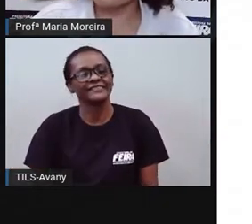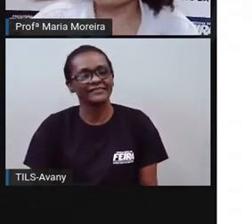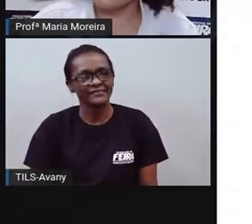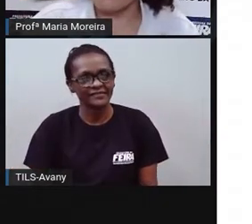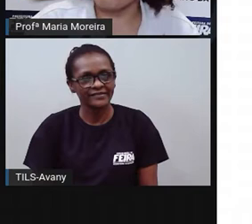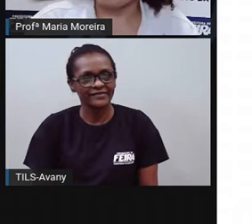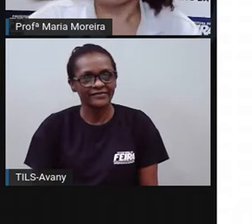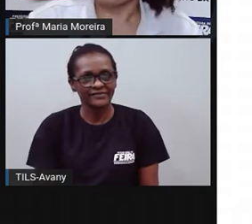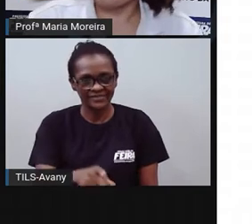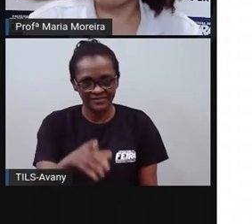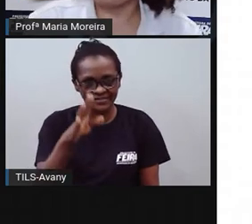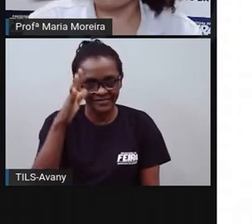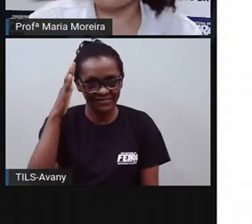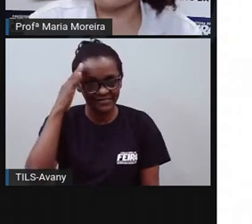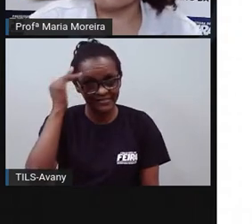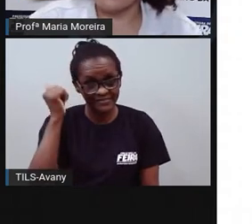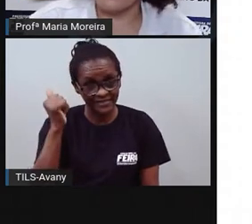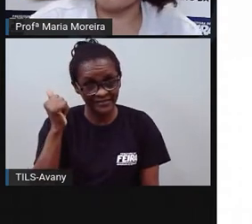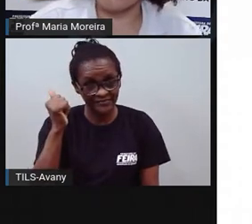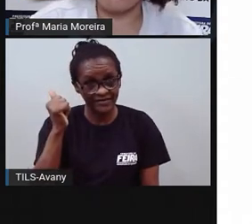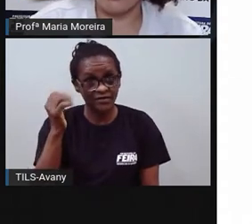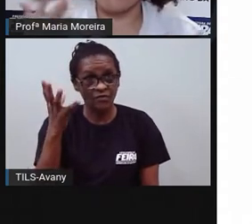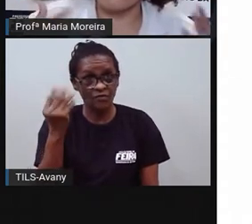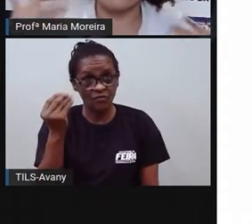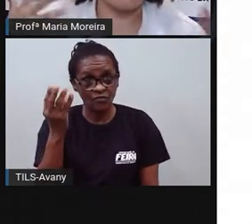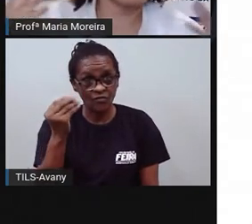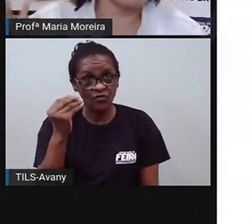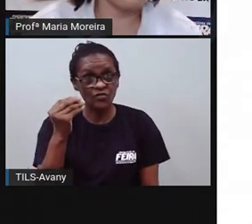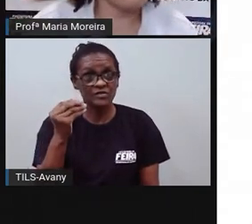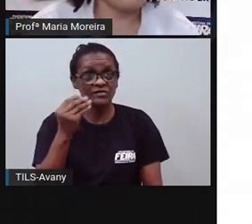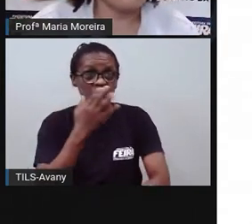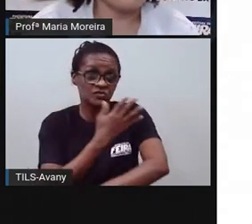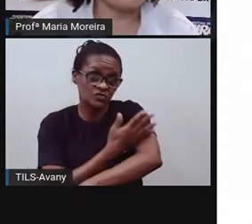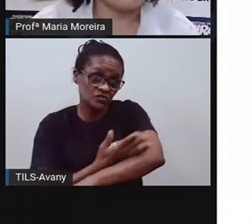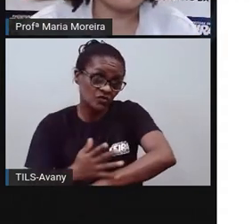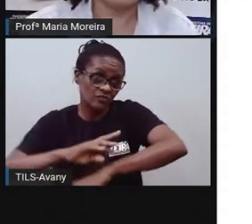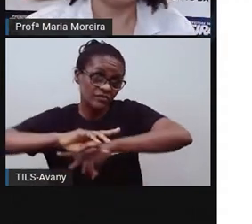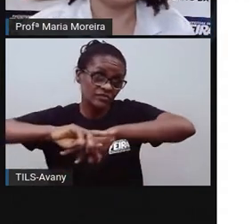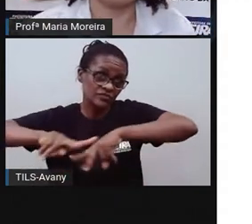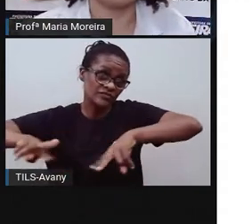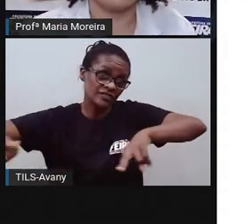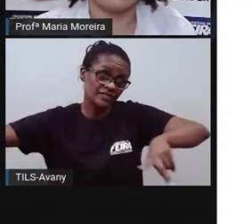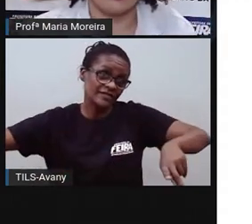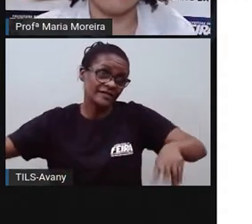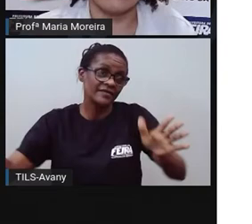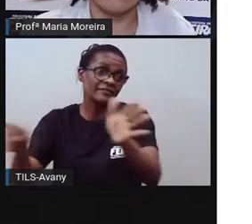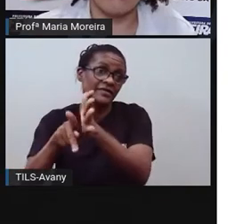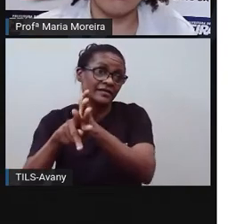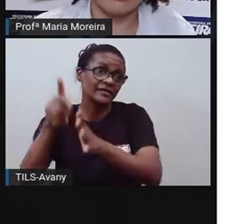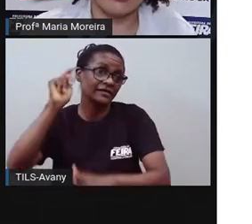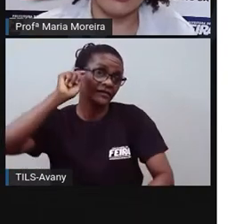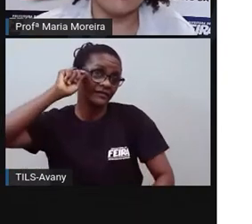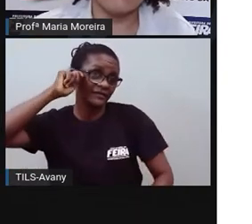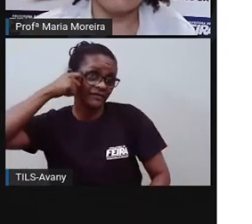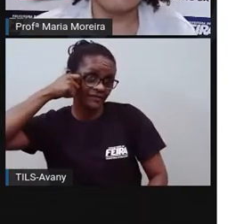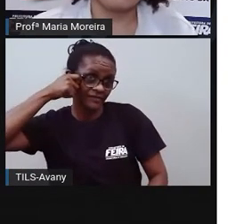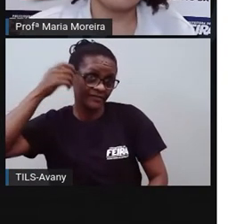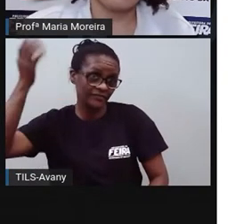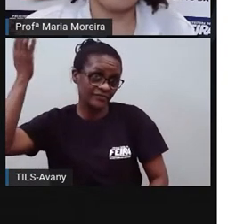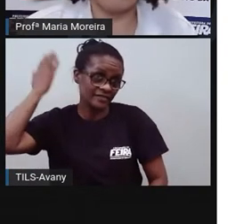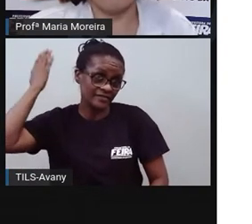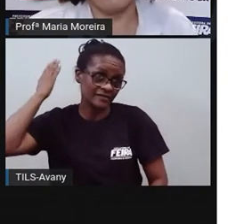que vocês sabem que não foram apenas as palavras, até porque a Pró já falou sobre isso aqui em outras aulas. Vamos seguindo?